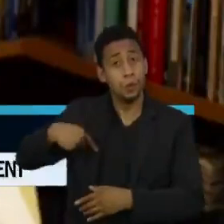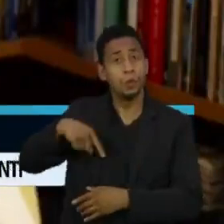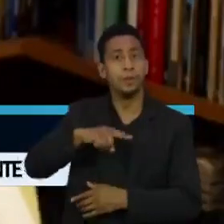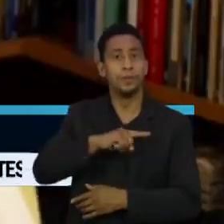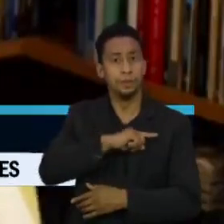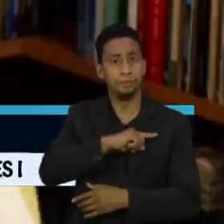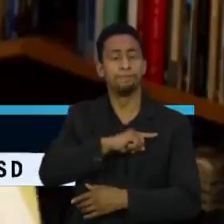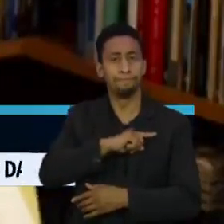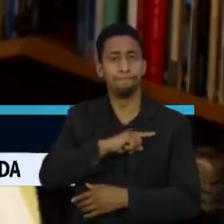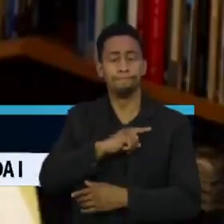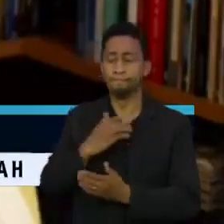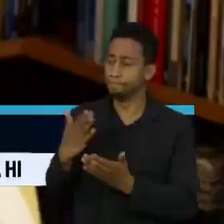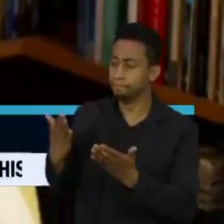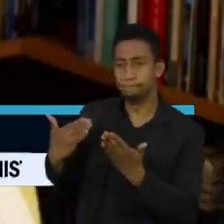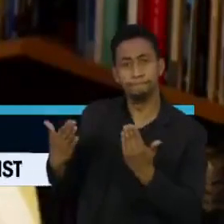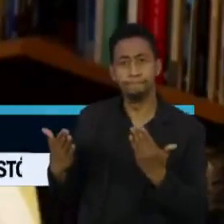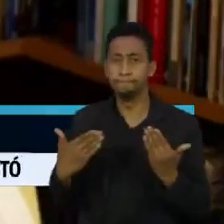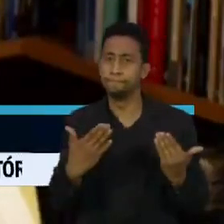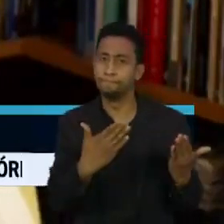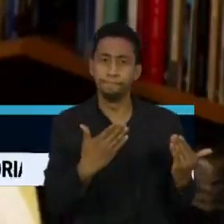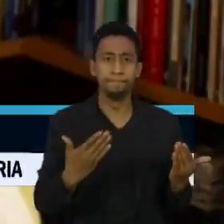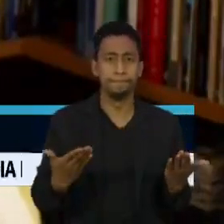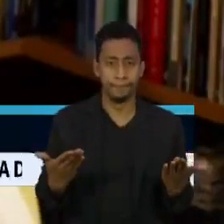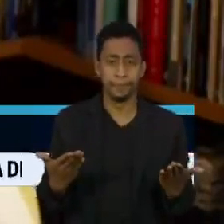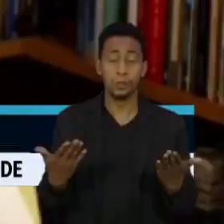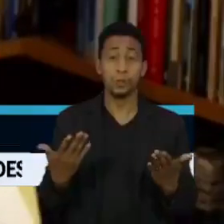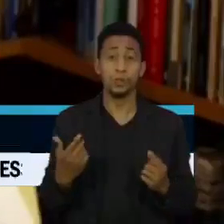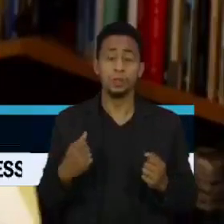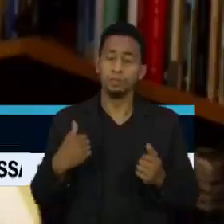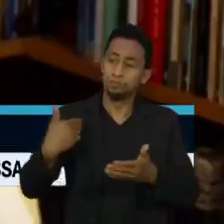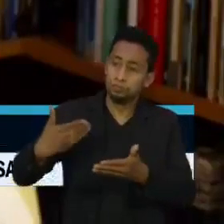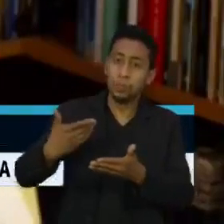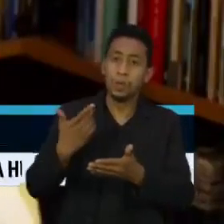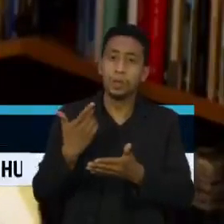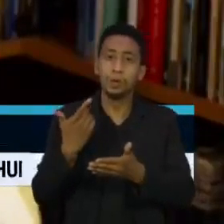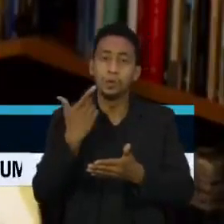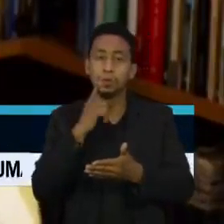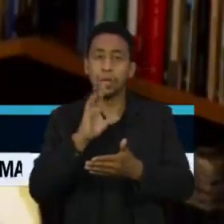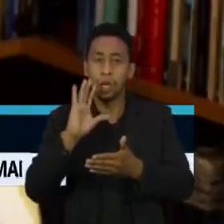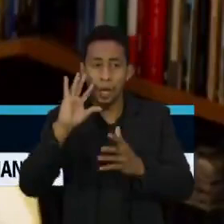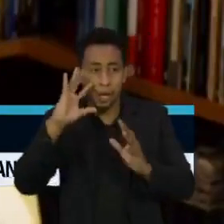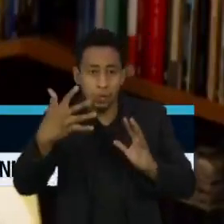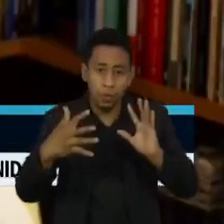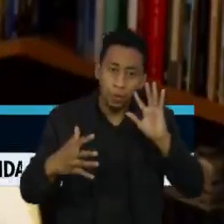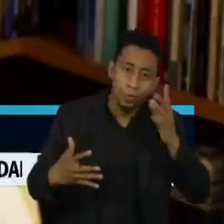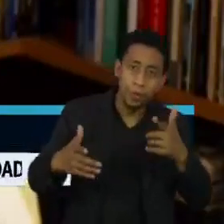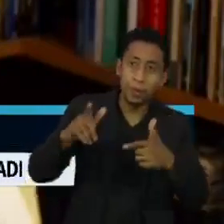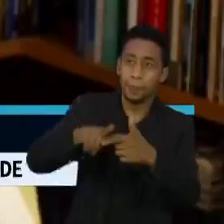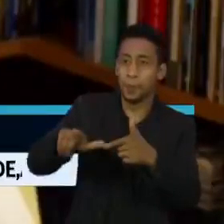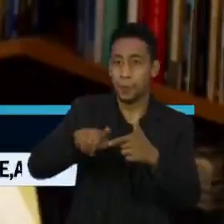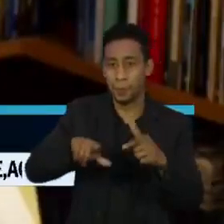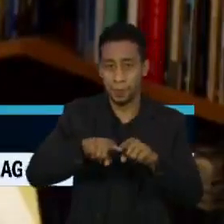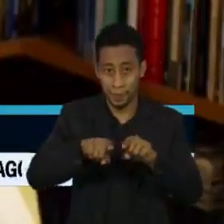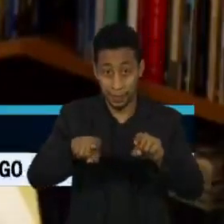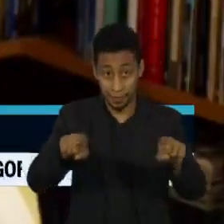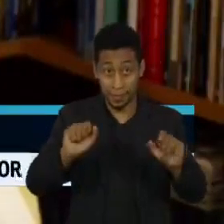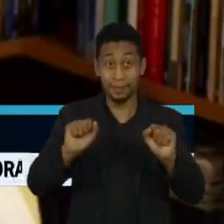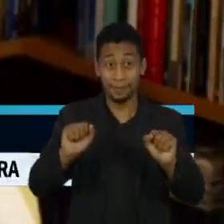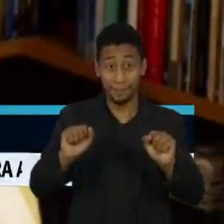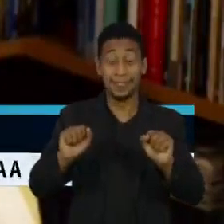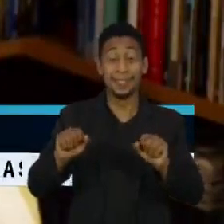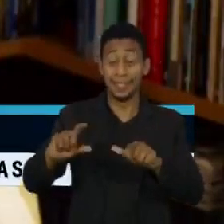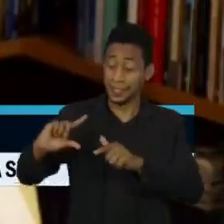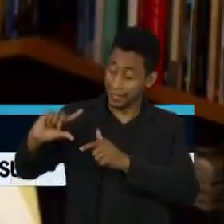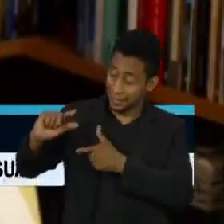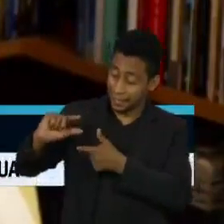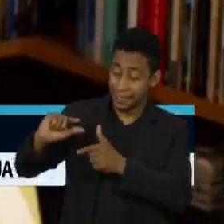através do diálogo, nós encontremos soluções para os nossos problemas de acordo com a